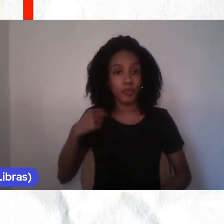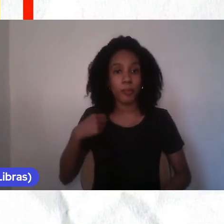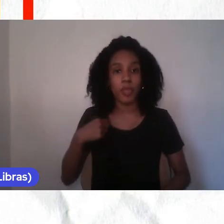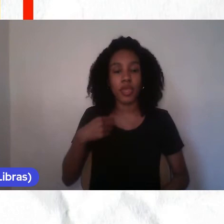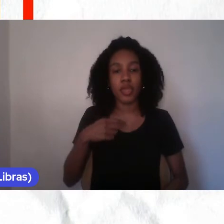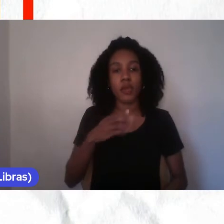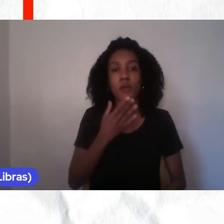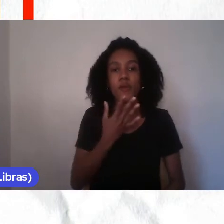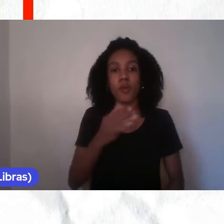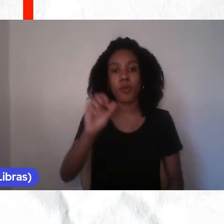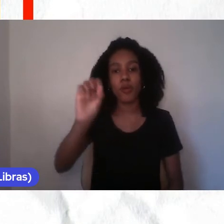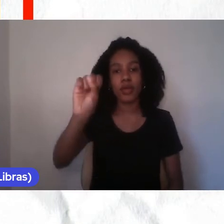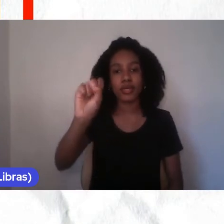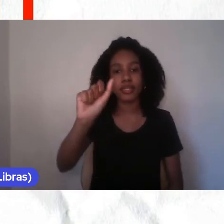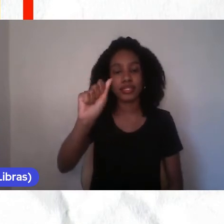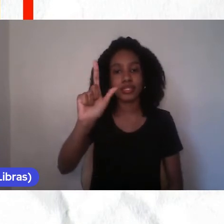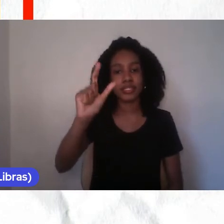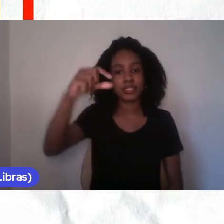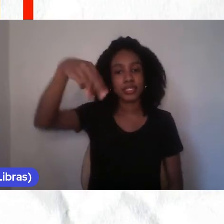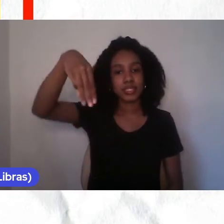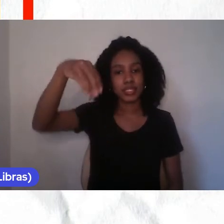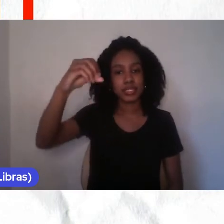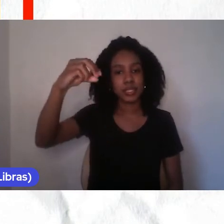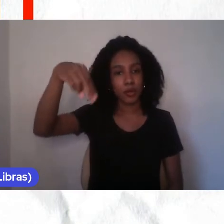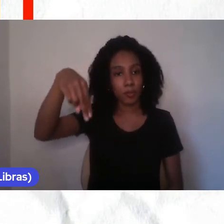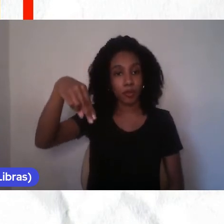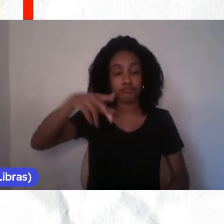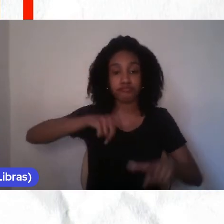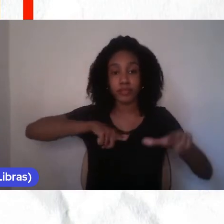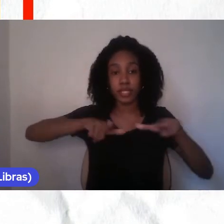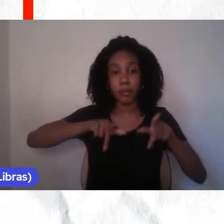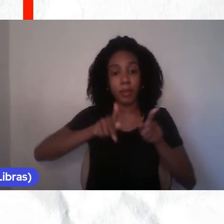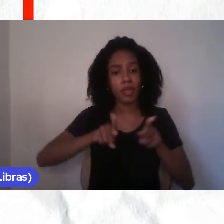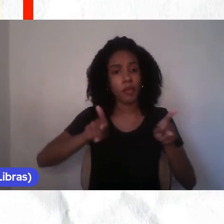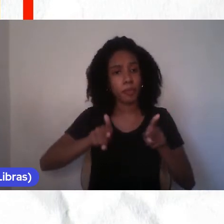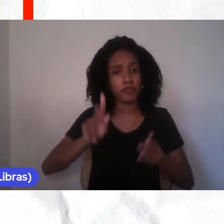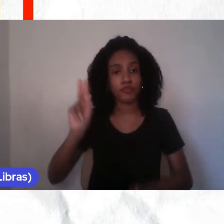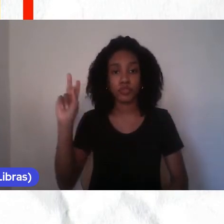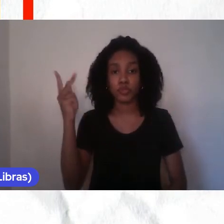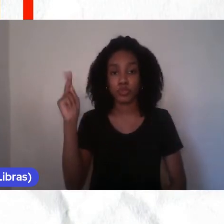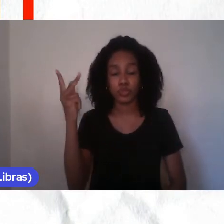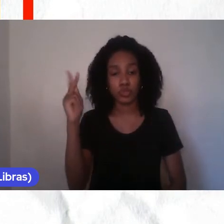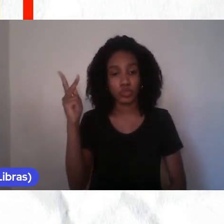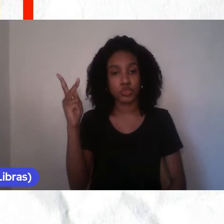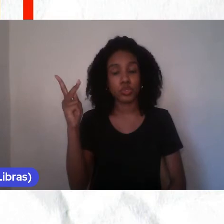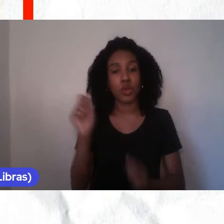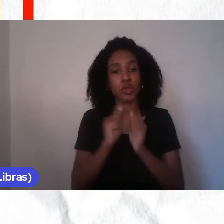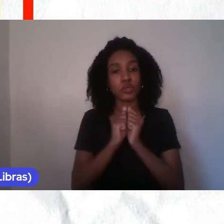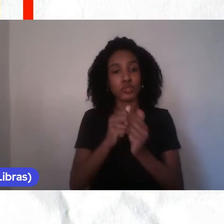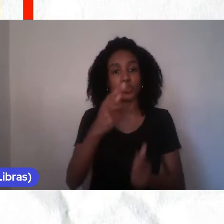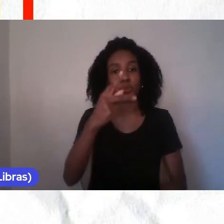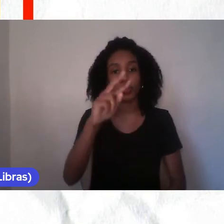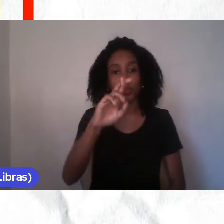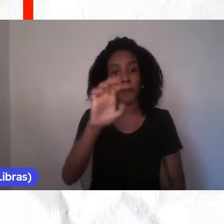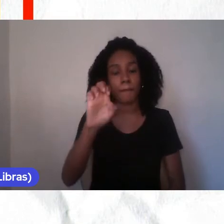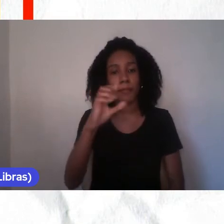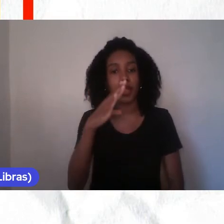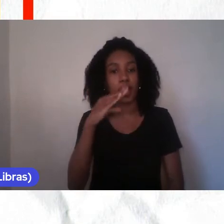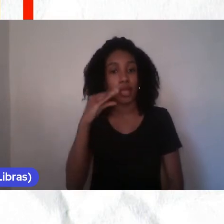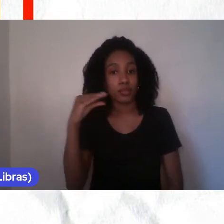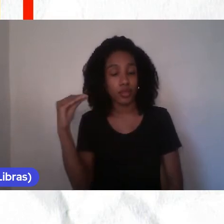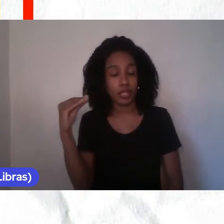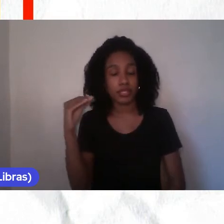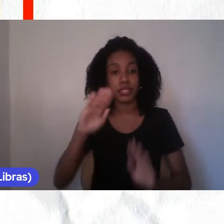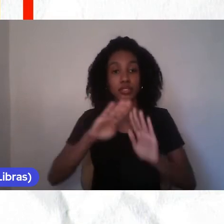Salmão. Sou professor de História com pré-adolescentes na Rede Municipal de Belo Horizonte pela manhã e com a